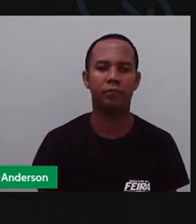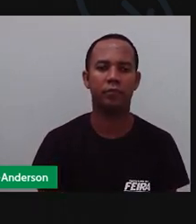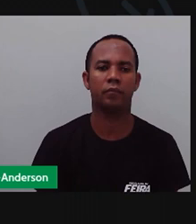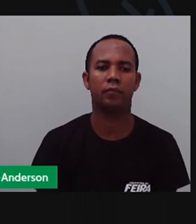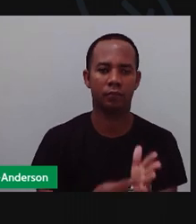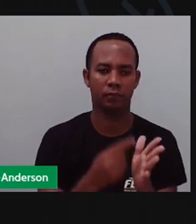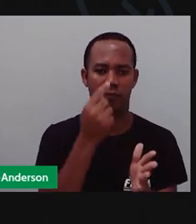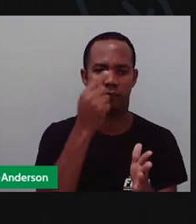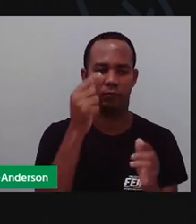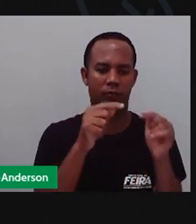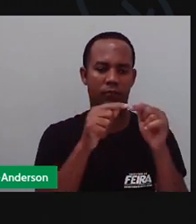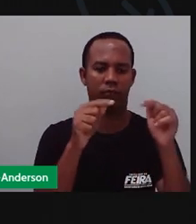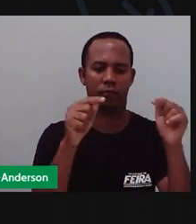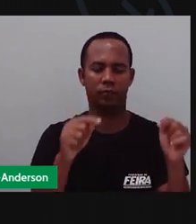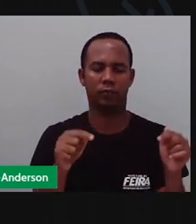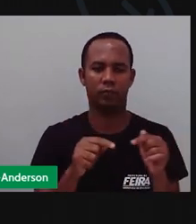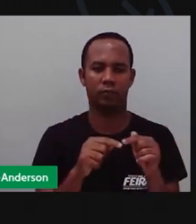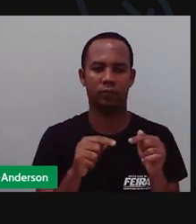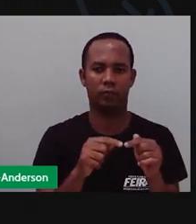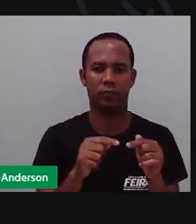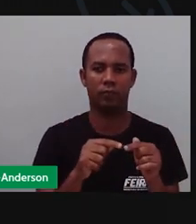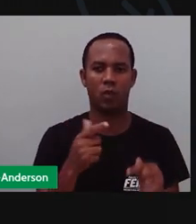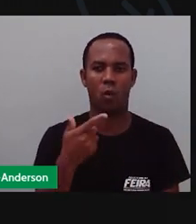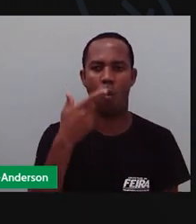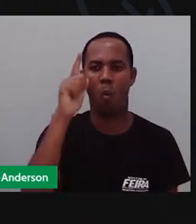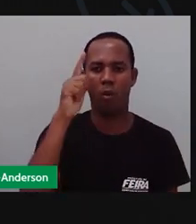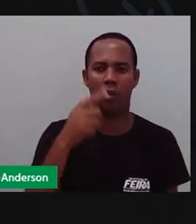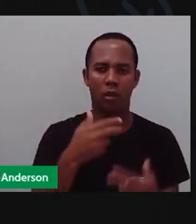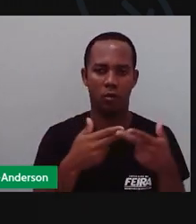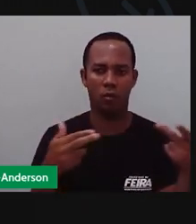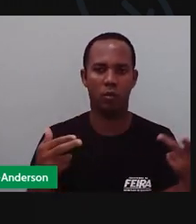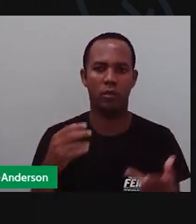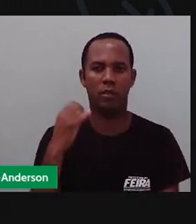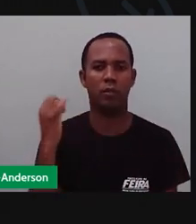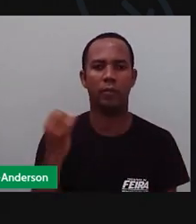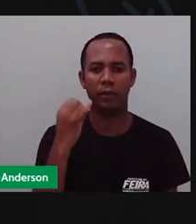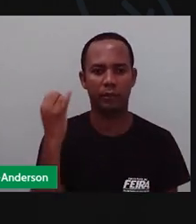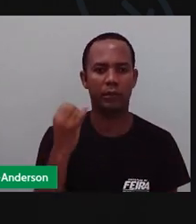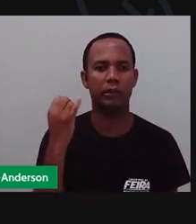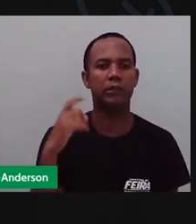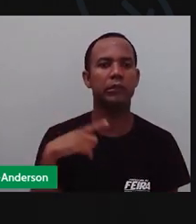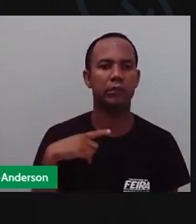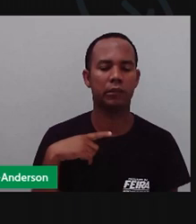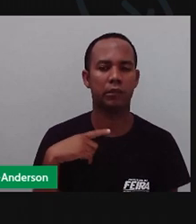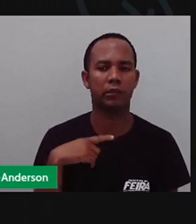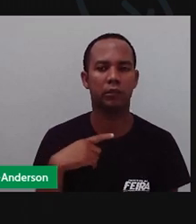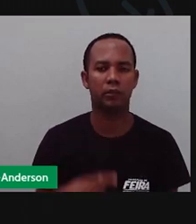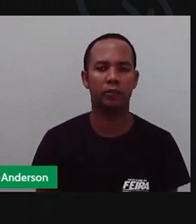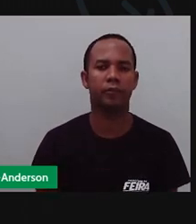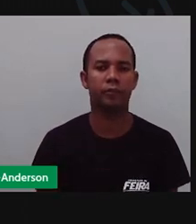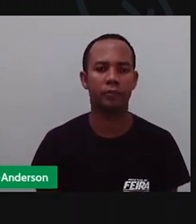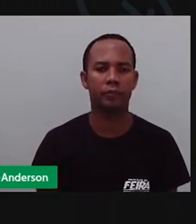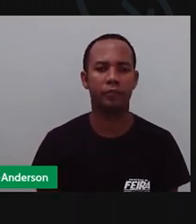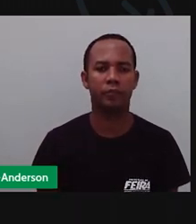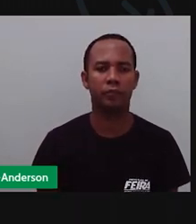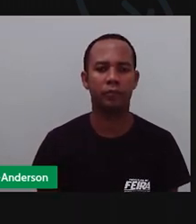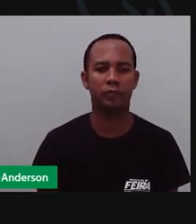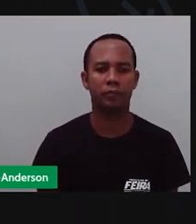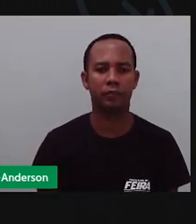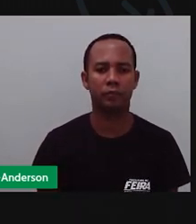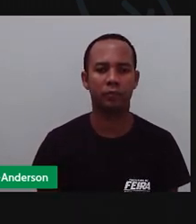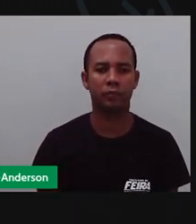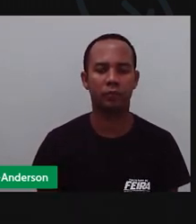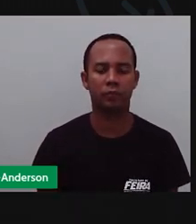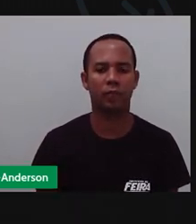Primeiro quadrinho. E aí tem uma outra coisa extremamente importante no gráfico. Que são as legendas, né?